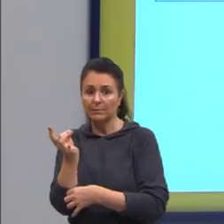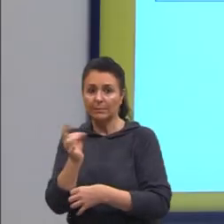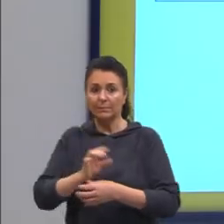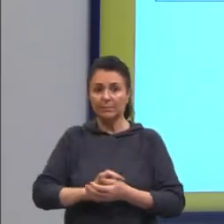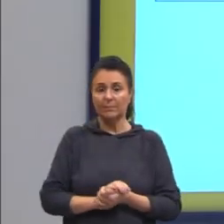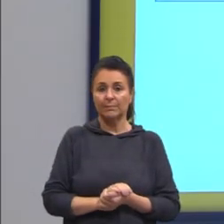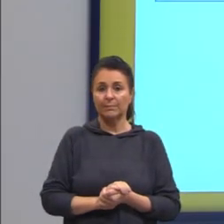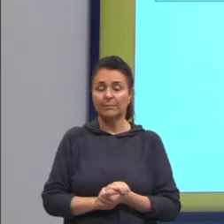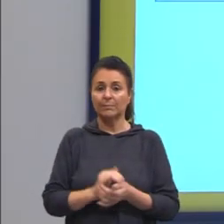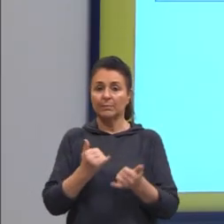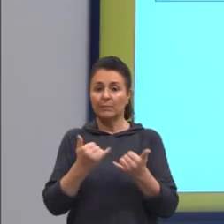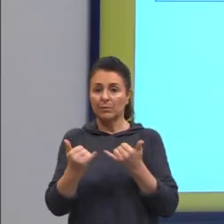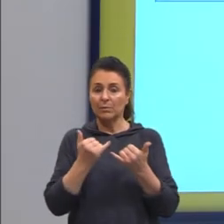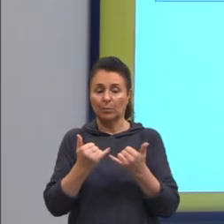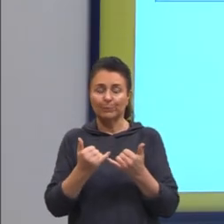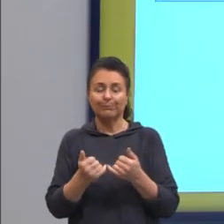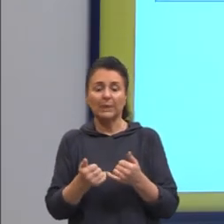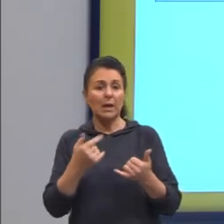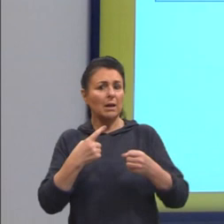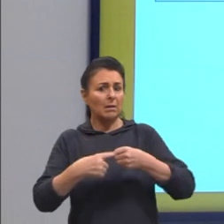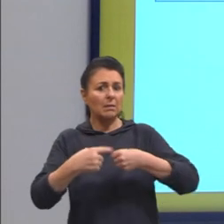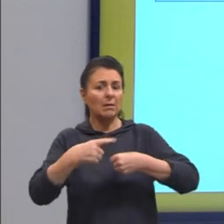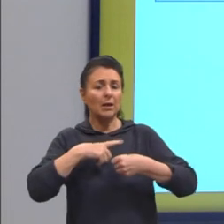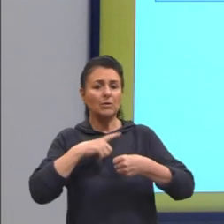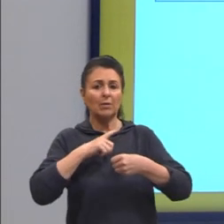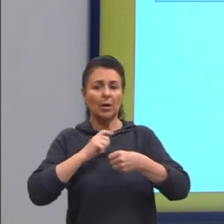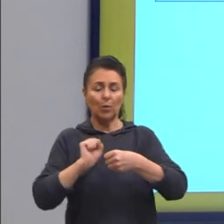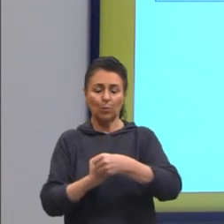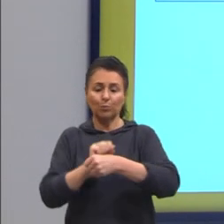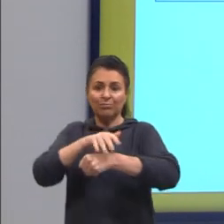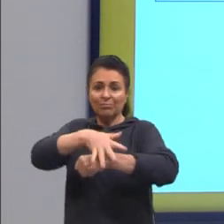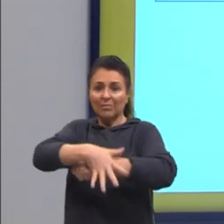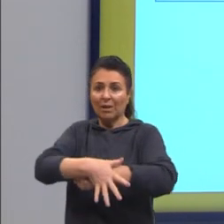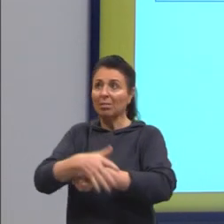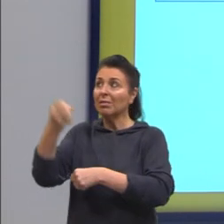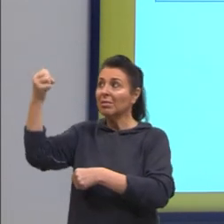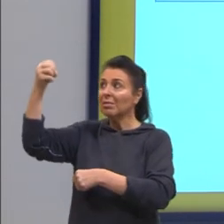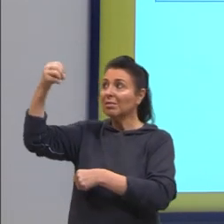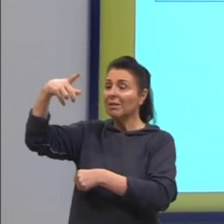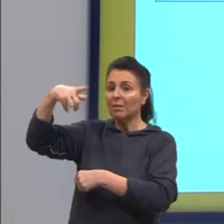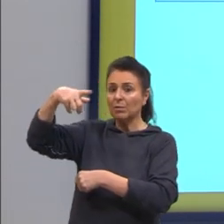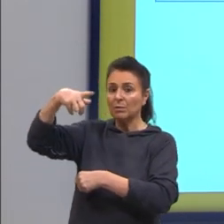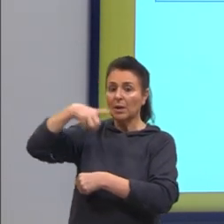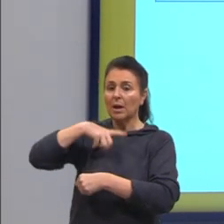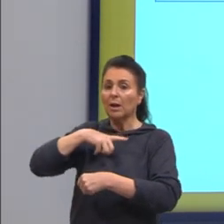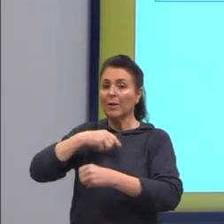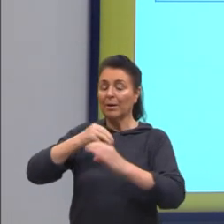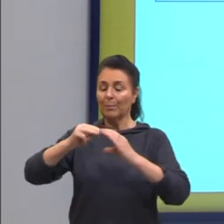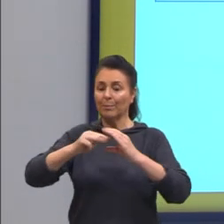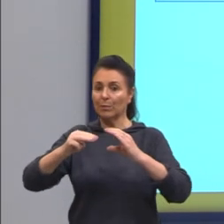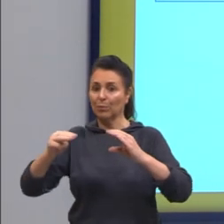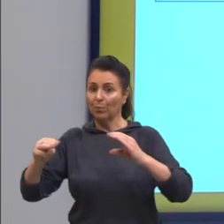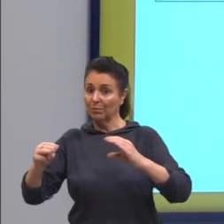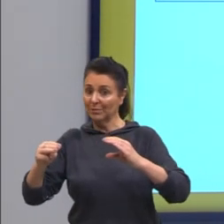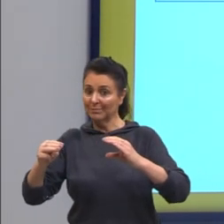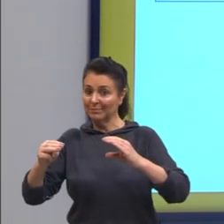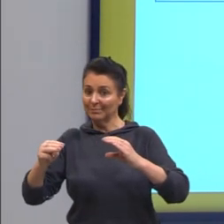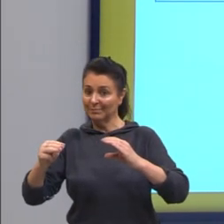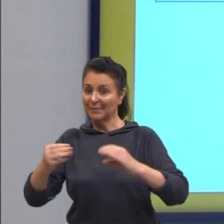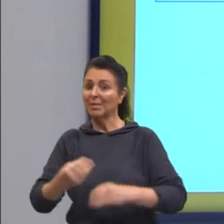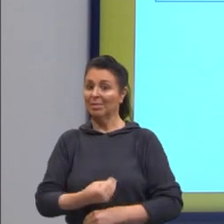Por exemplo, se numa cidade tem uma usina hidrelétrica, ela seria a mitocôndria da vida. Por quê?